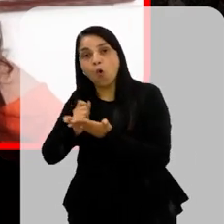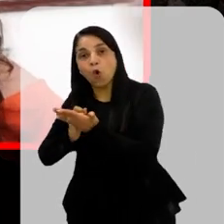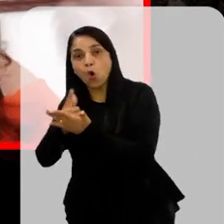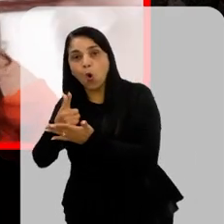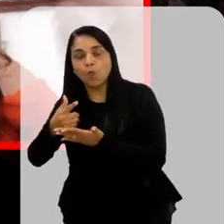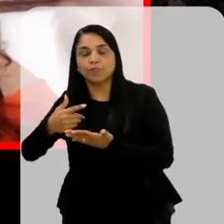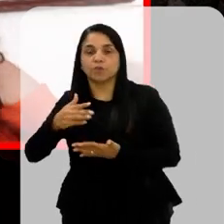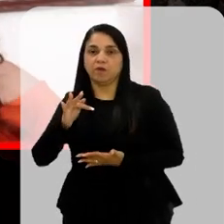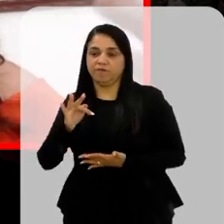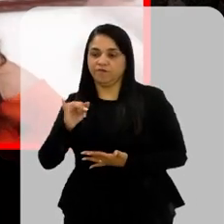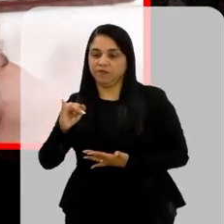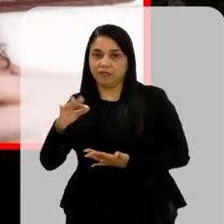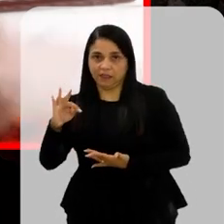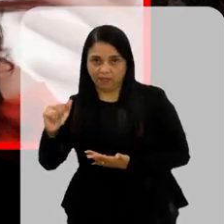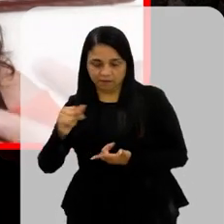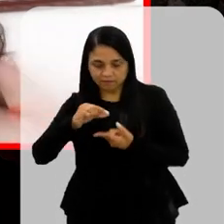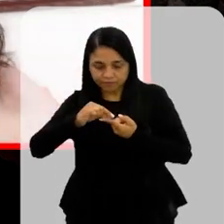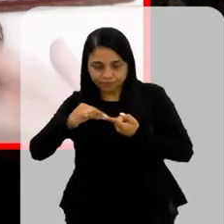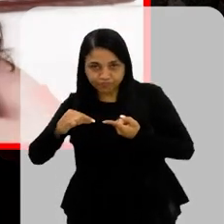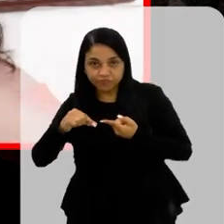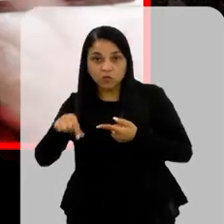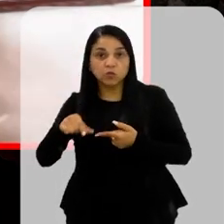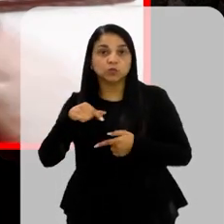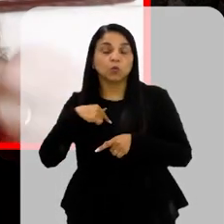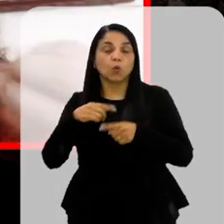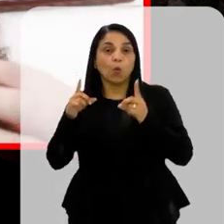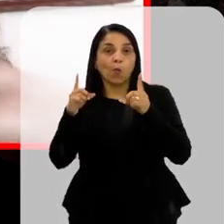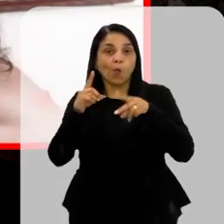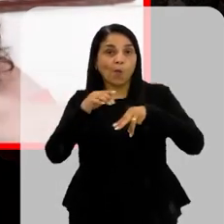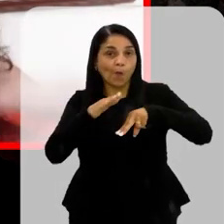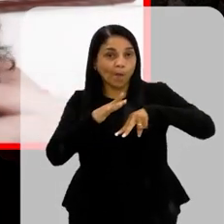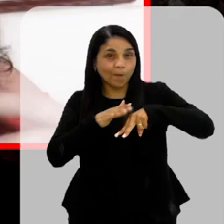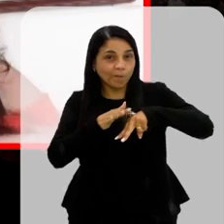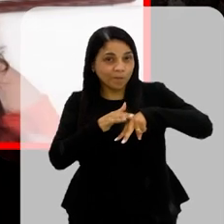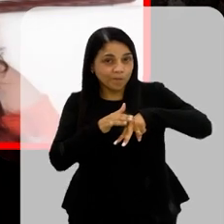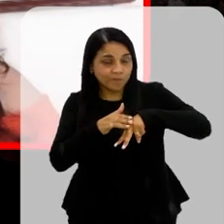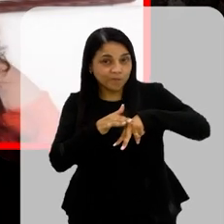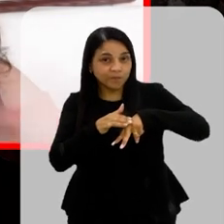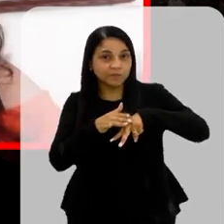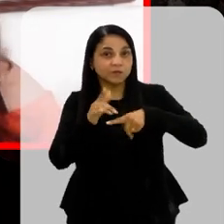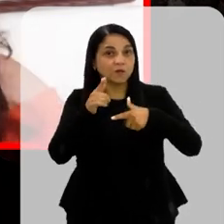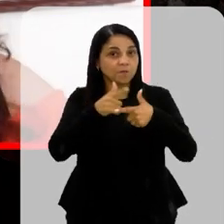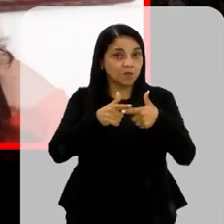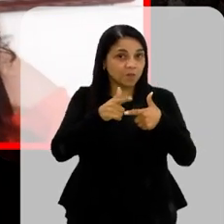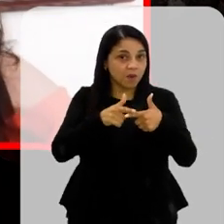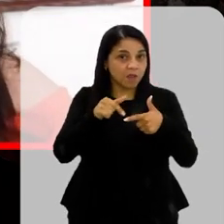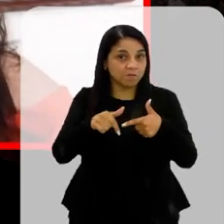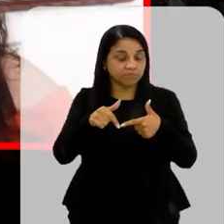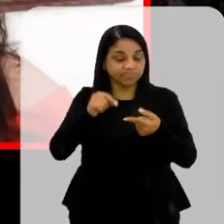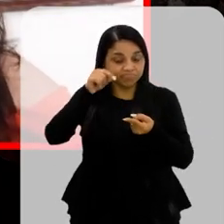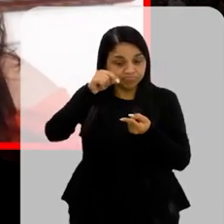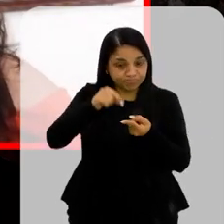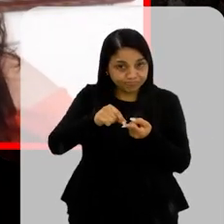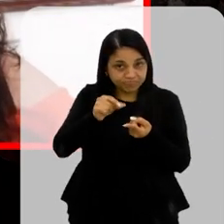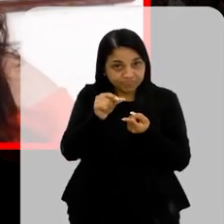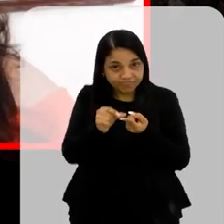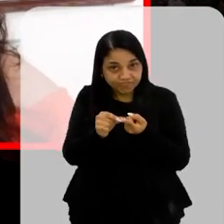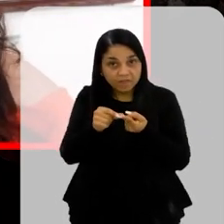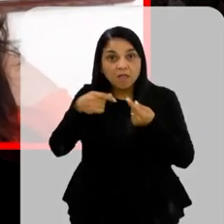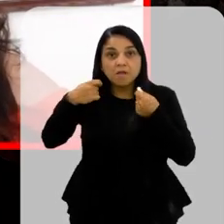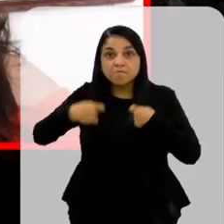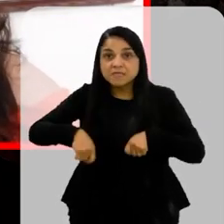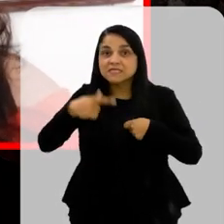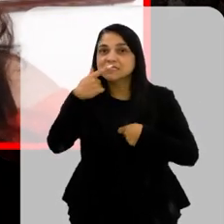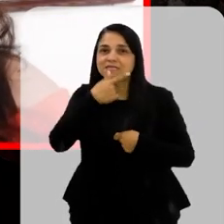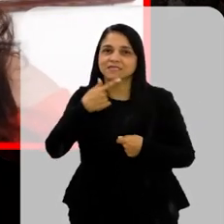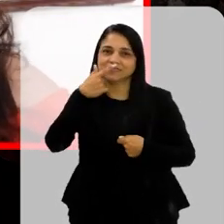Porque quando o paciente Ele está com alguma doença Algum problema ali Mais do que nunca Essa glicemia Precisa ser